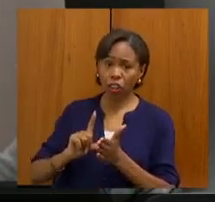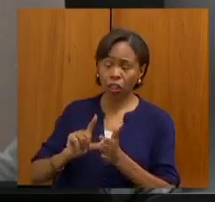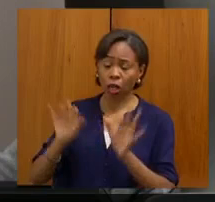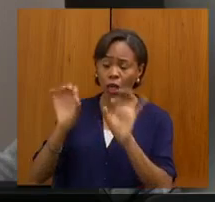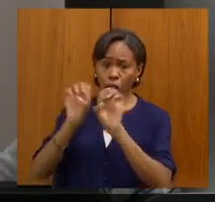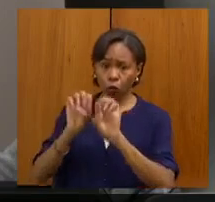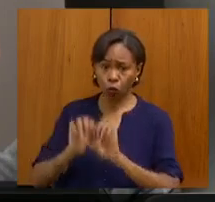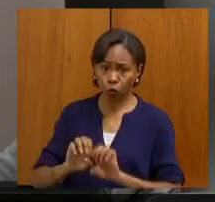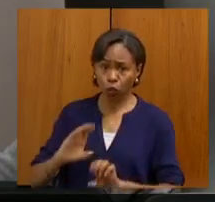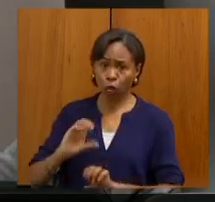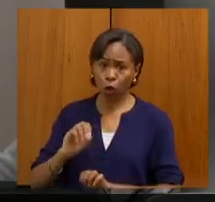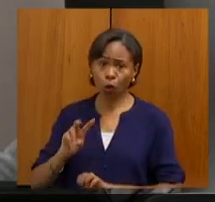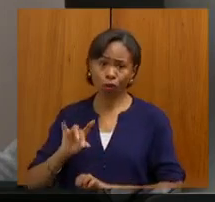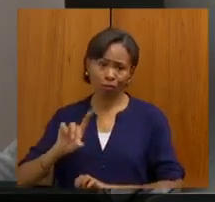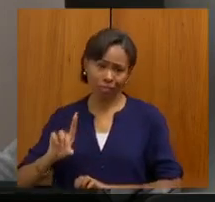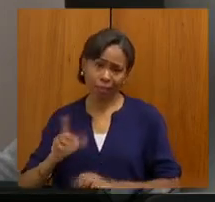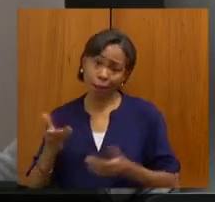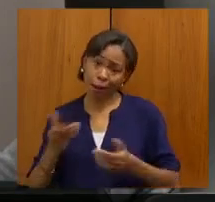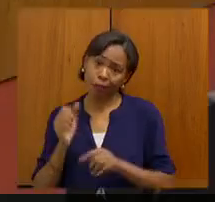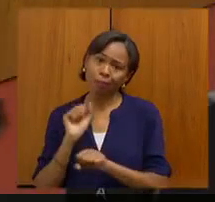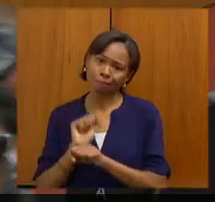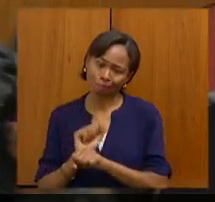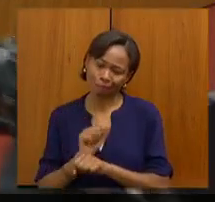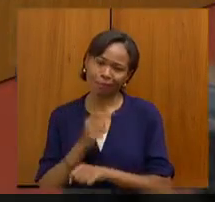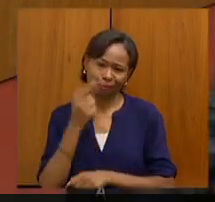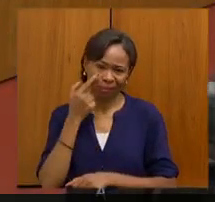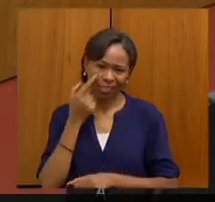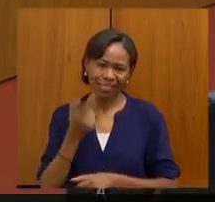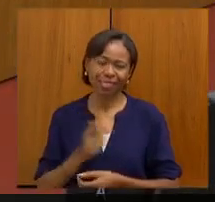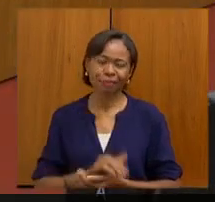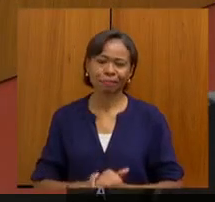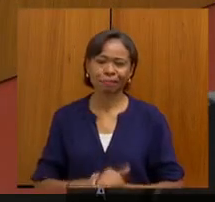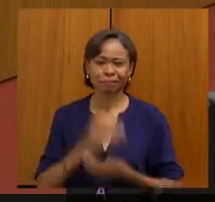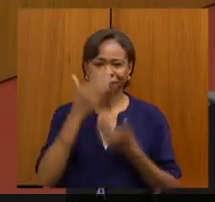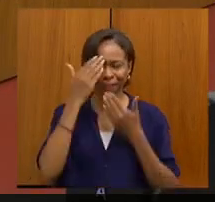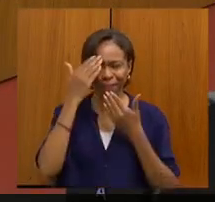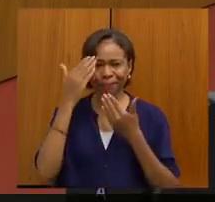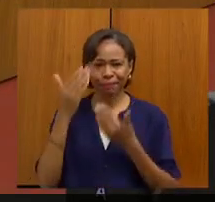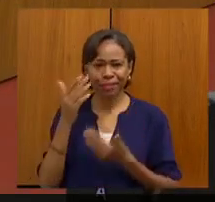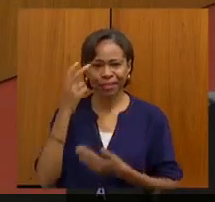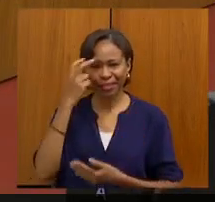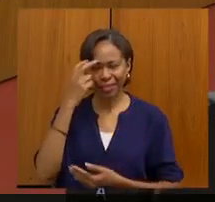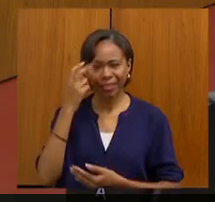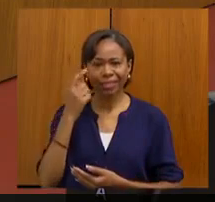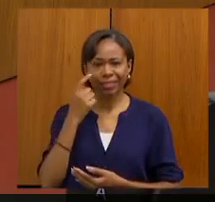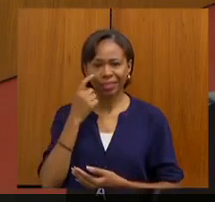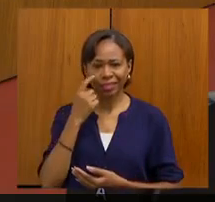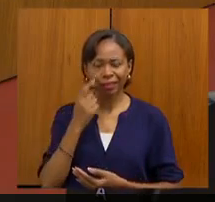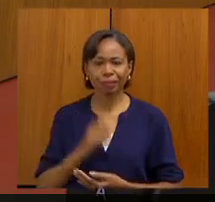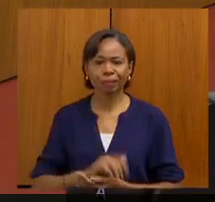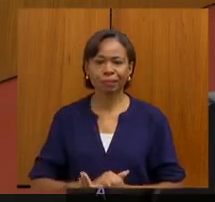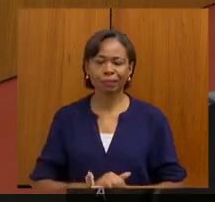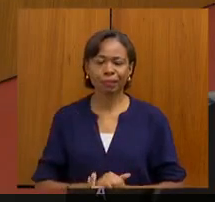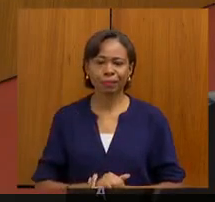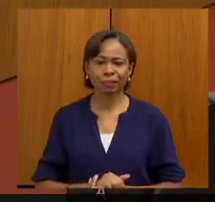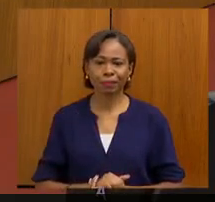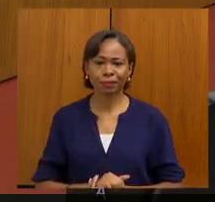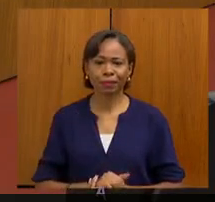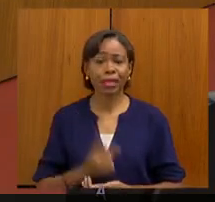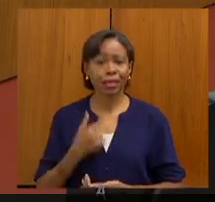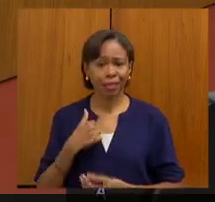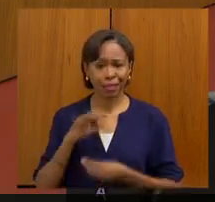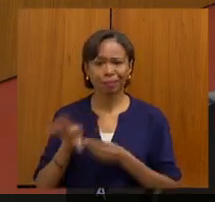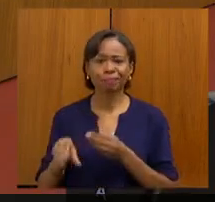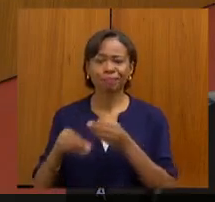paralisada. Parabéns, secretário. Muito obrigado. Obrigado, deputado Duarte Bershi. Também faço coro aqui às suas palavras.